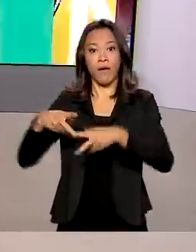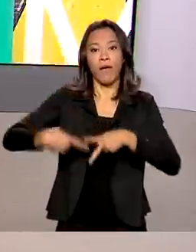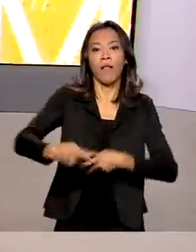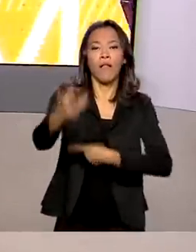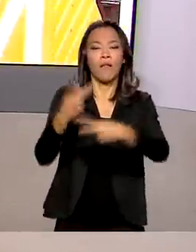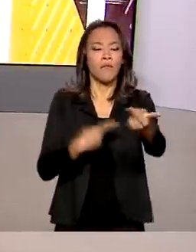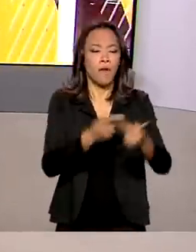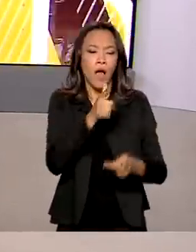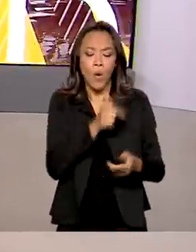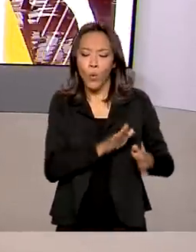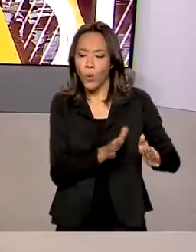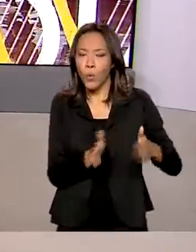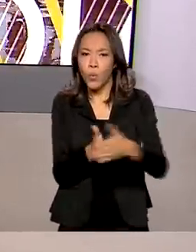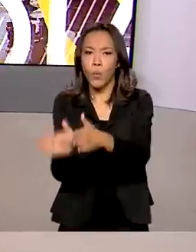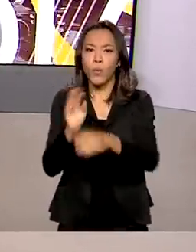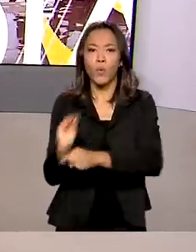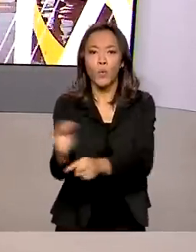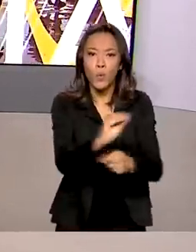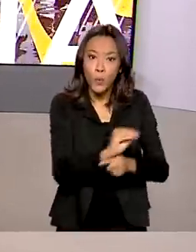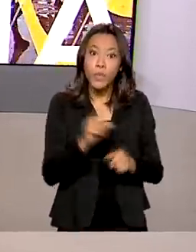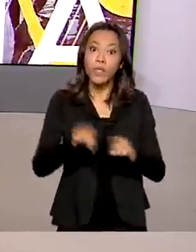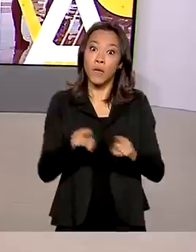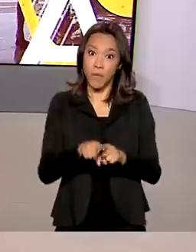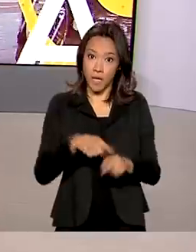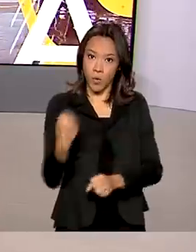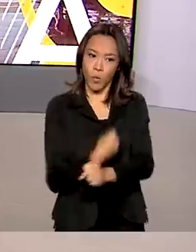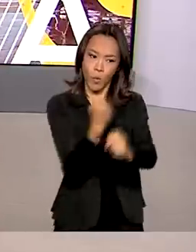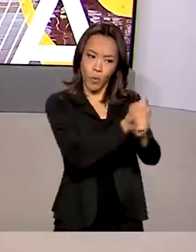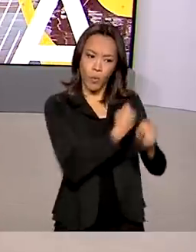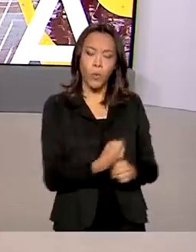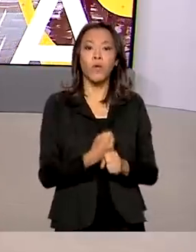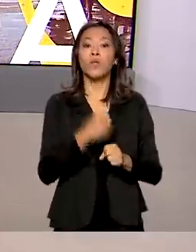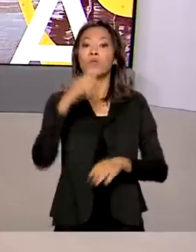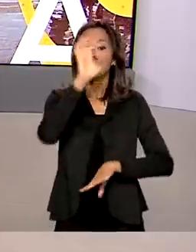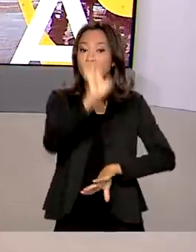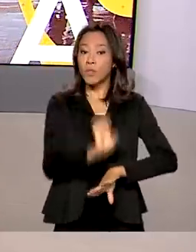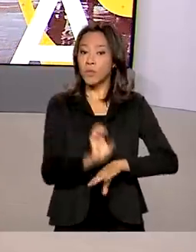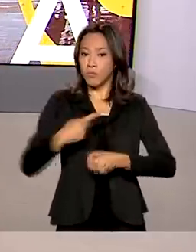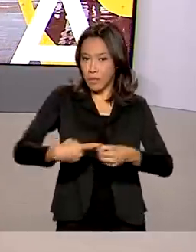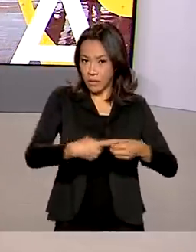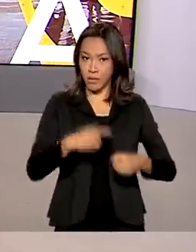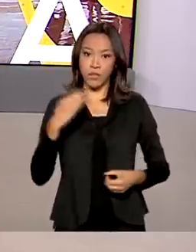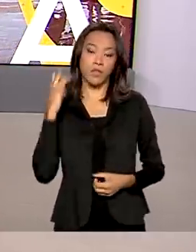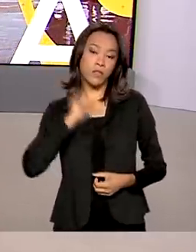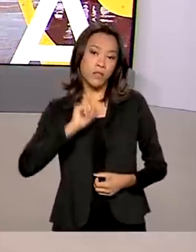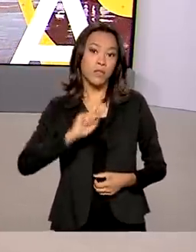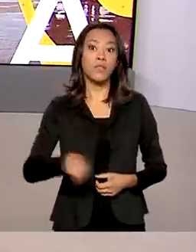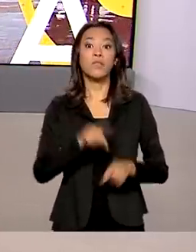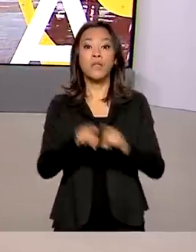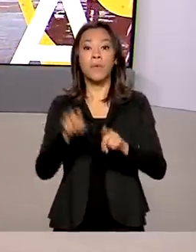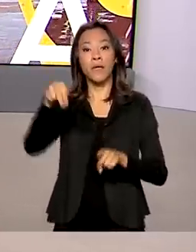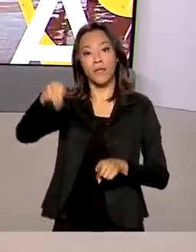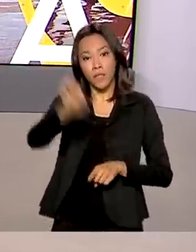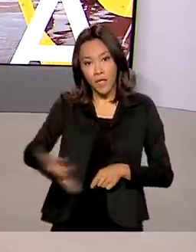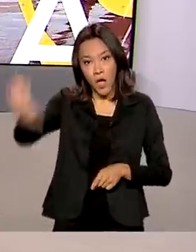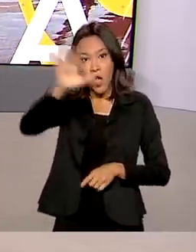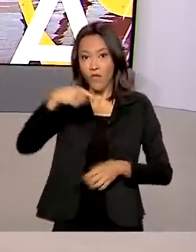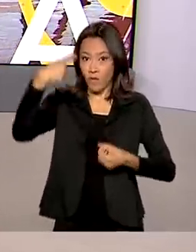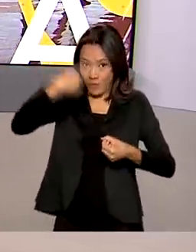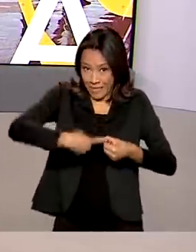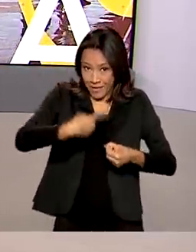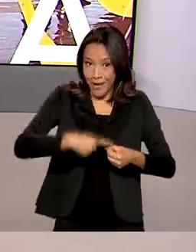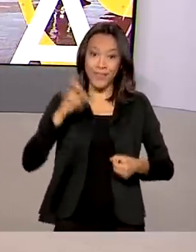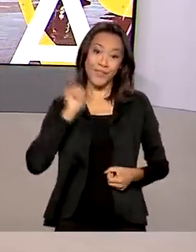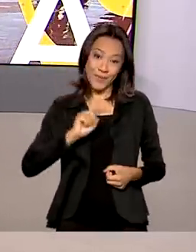obras de infraestrutura para municípios em Minas Gerais e no Nordeste. A cerimônia de lançamento foi em São Roque de Minas, Minas Gerais,